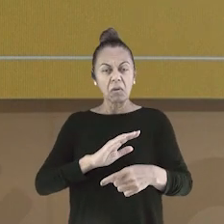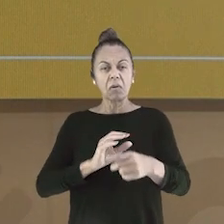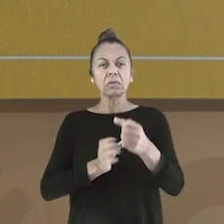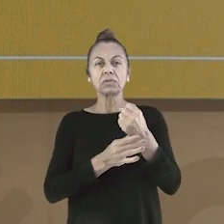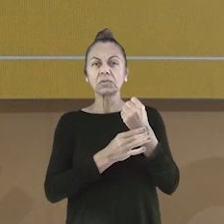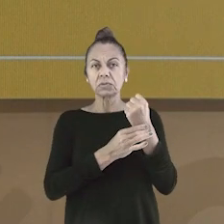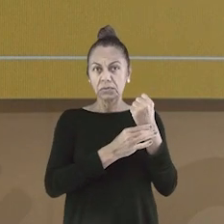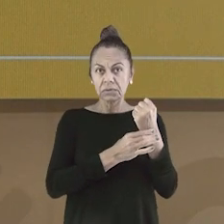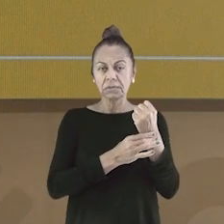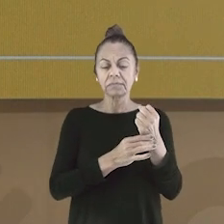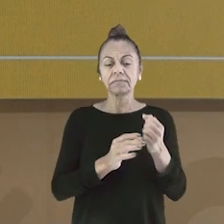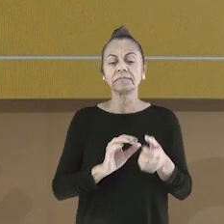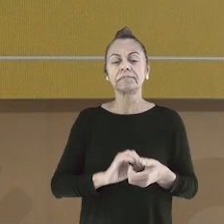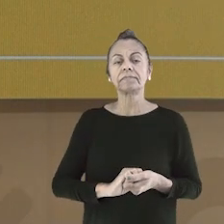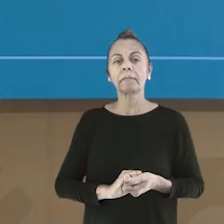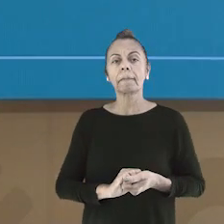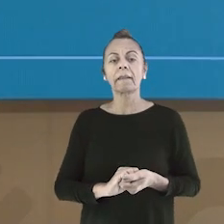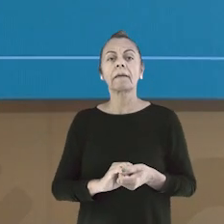máquinas, entre outras.